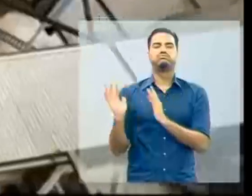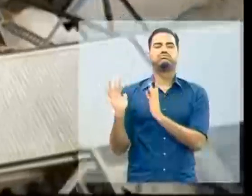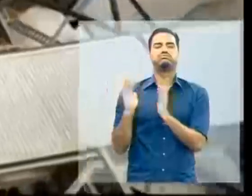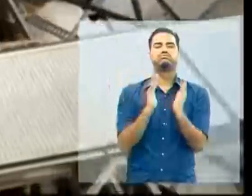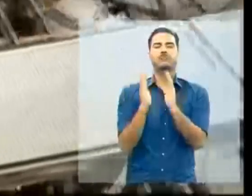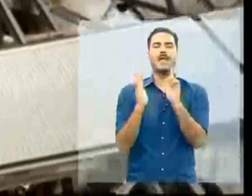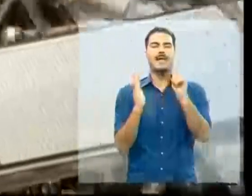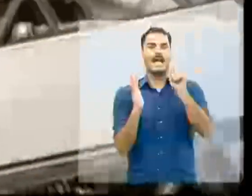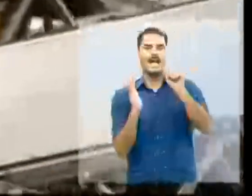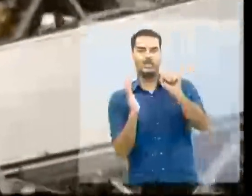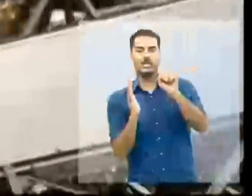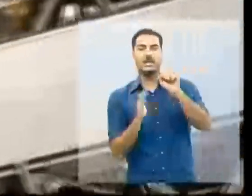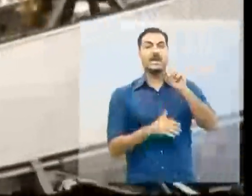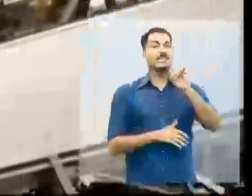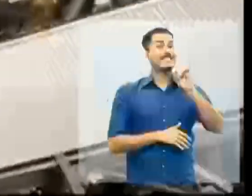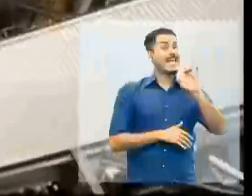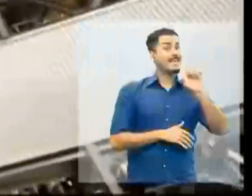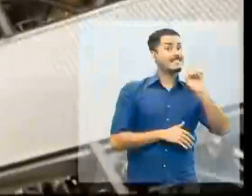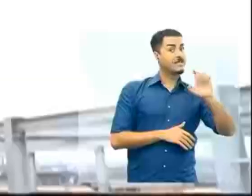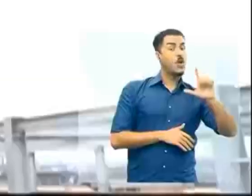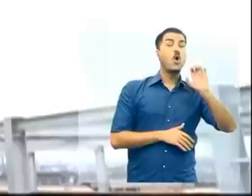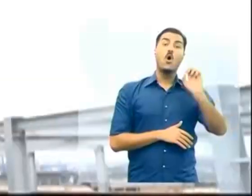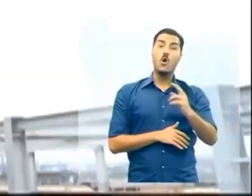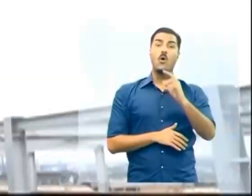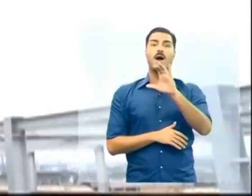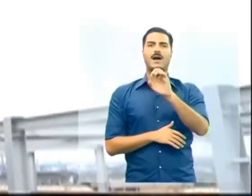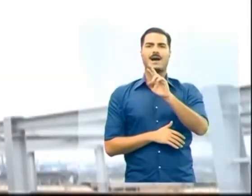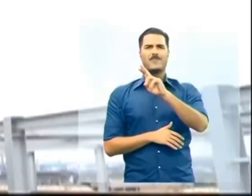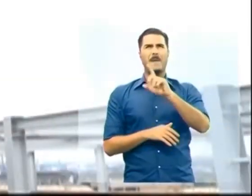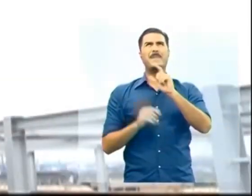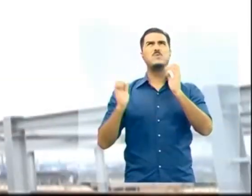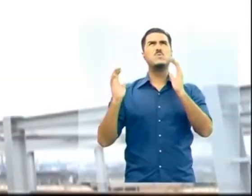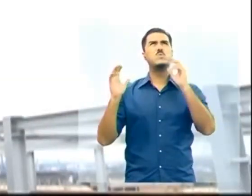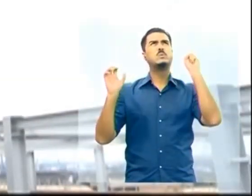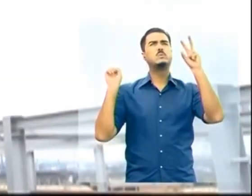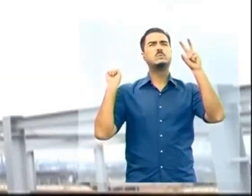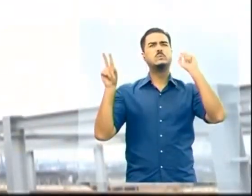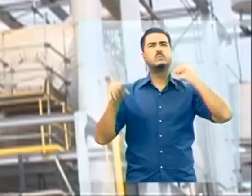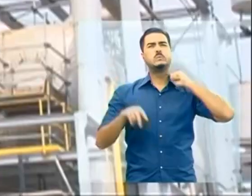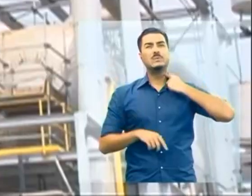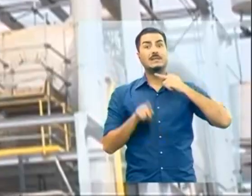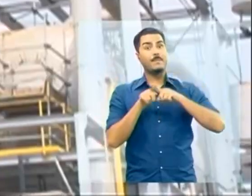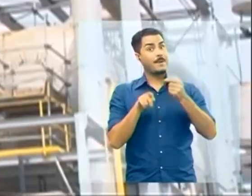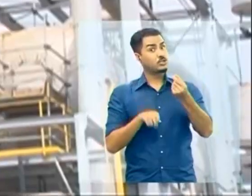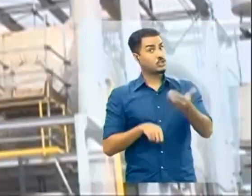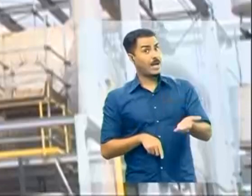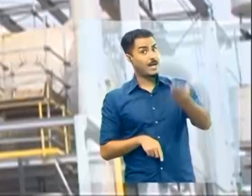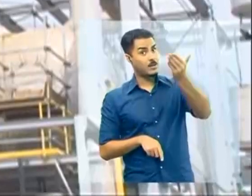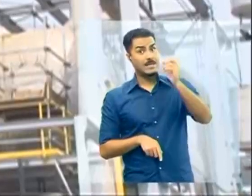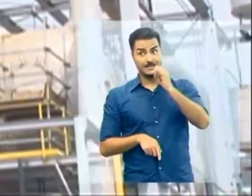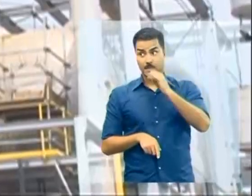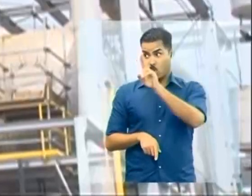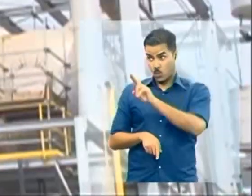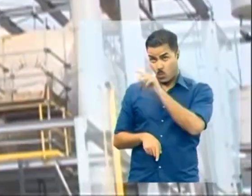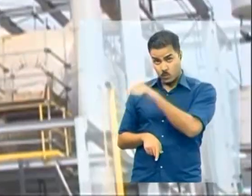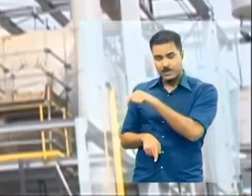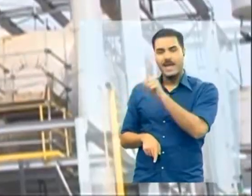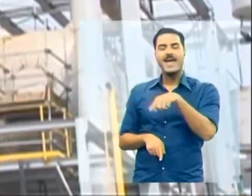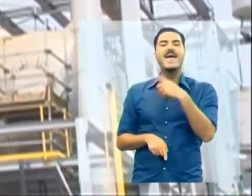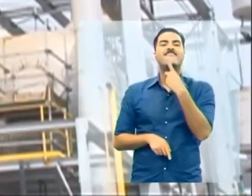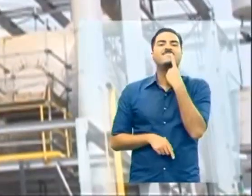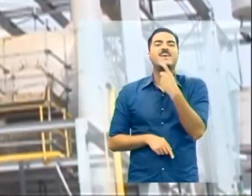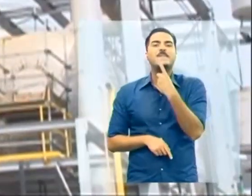diesel ou carvão. Além de poluentes, são mais caras. Quando ativadas, são as responsáveis pela bandeira